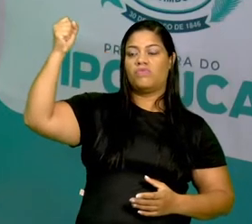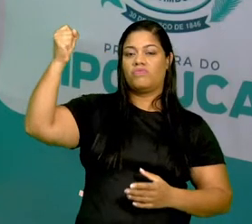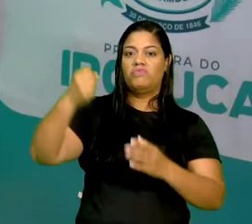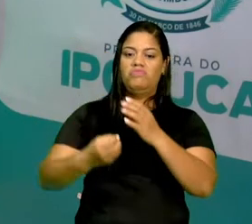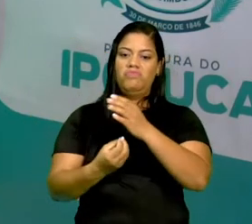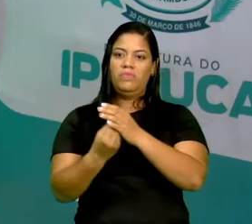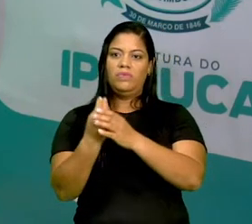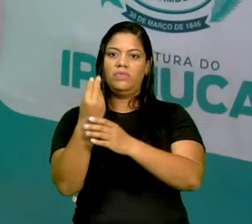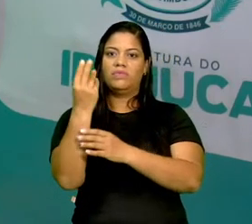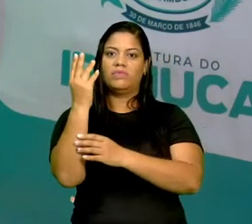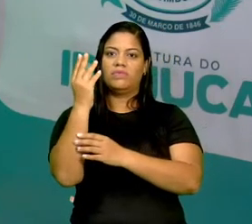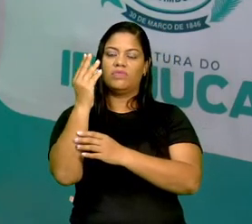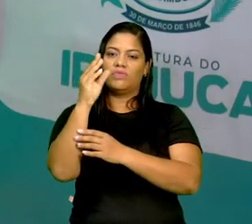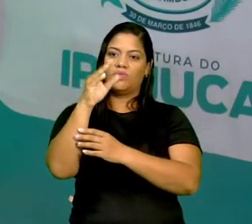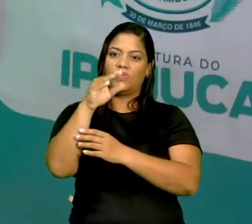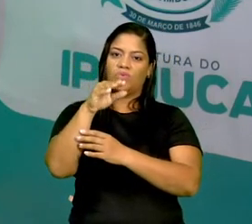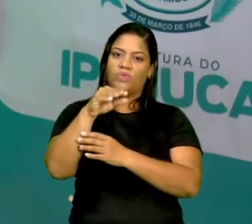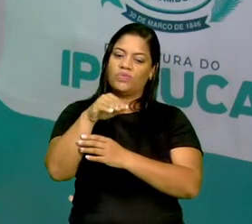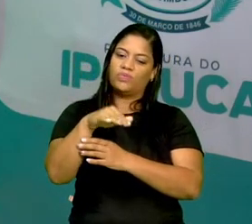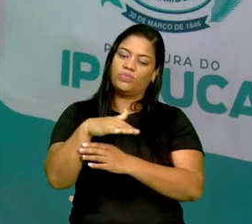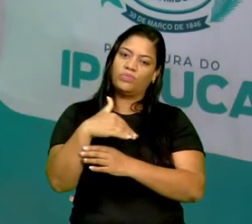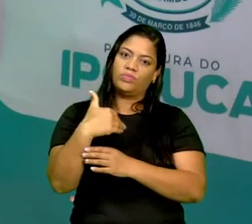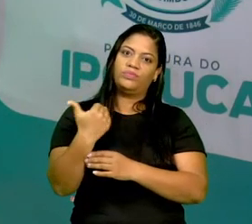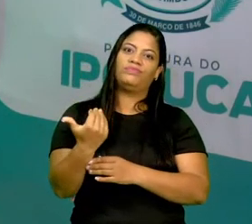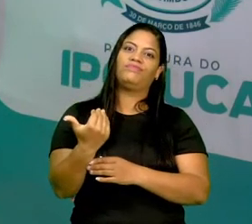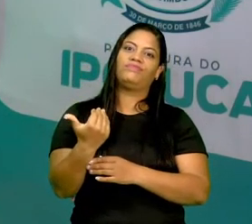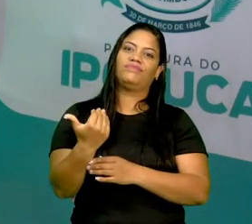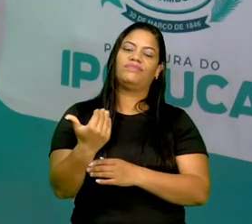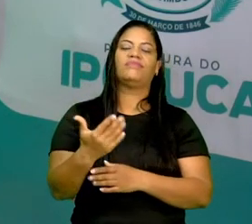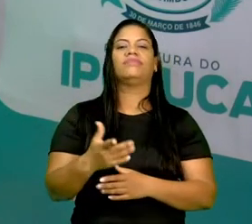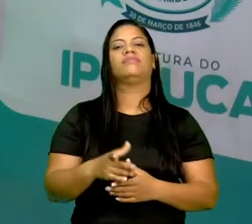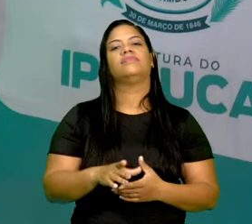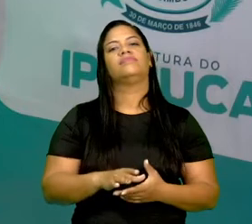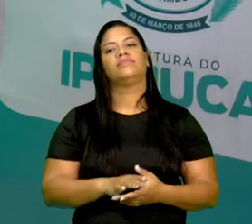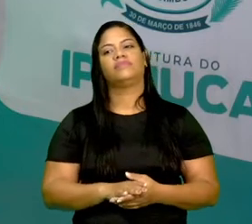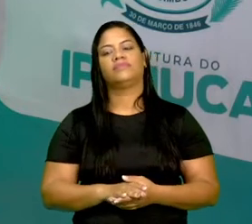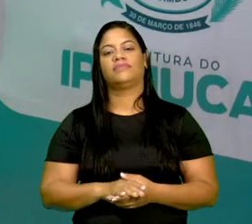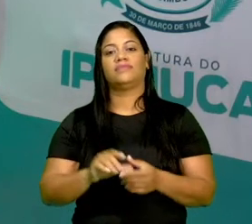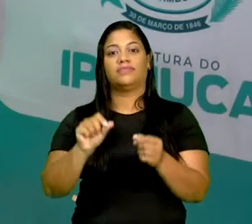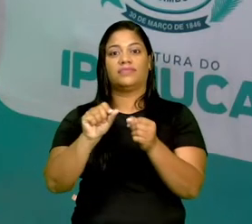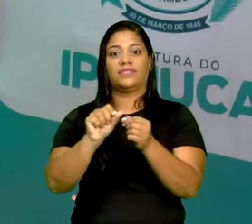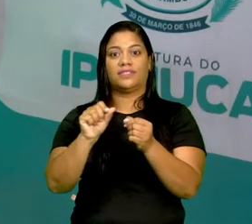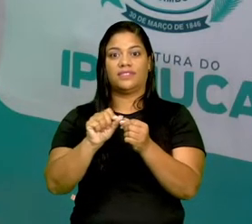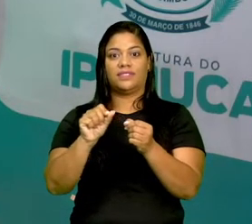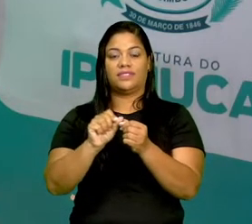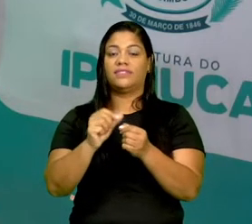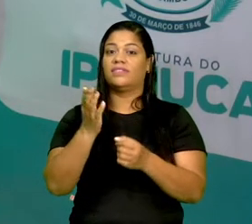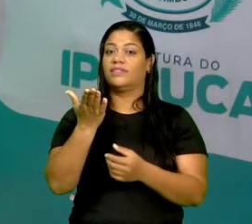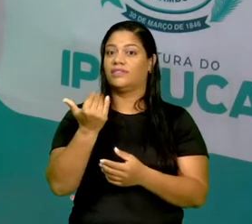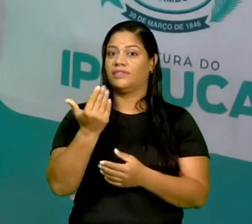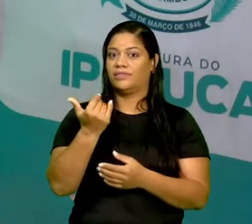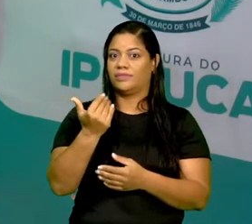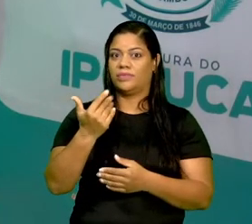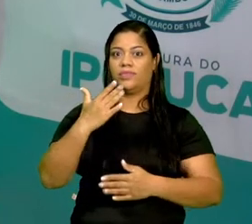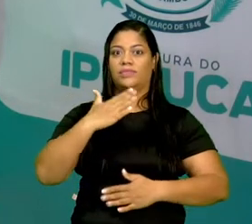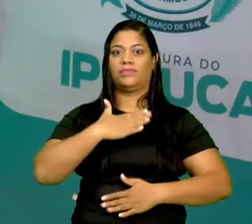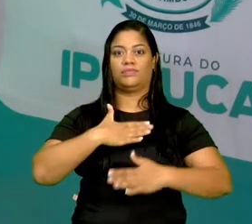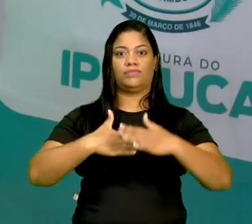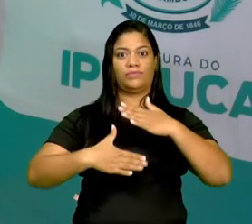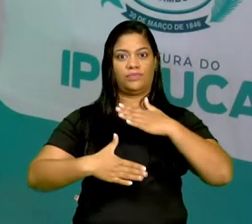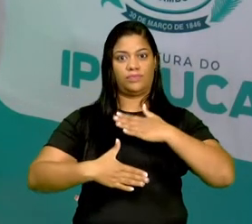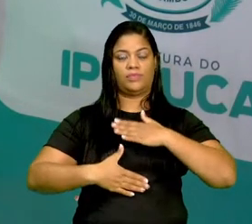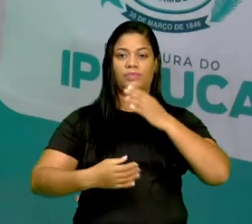fariam o processo de fotossíntese, que é a produção de alimento para